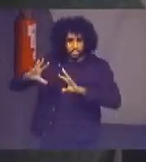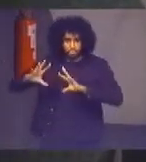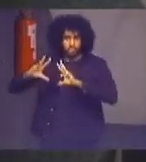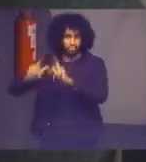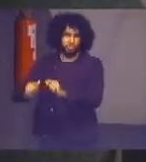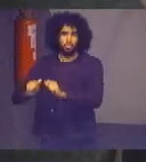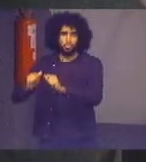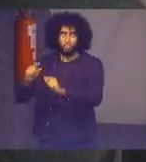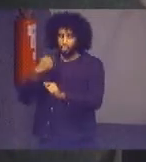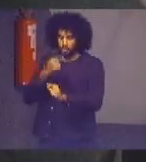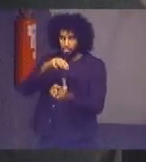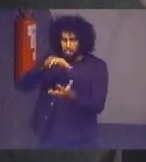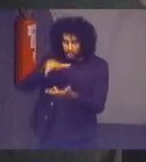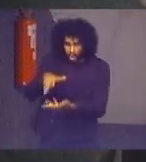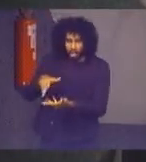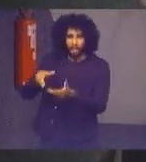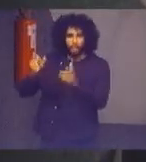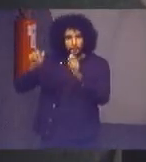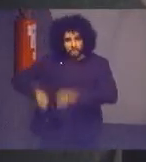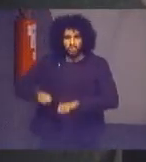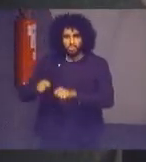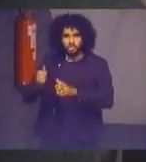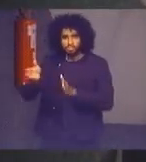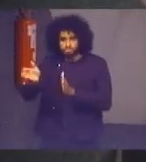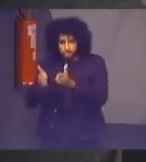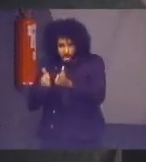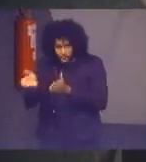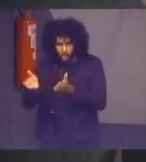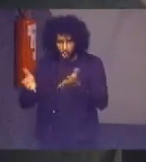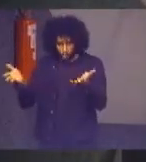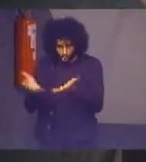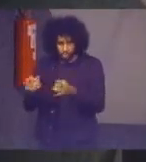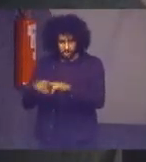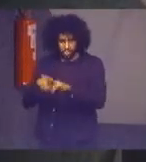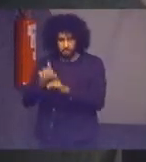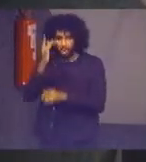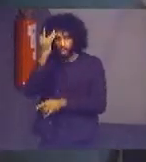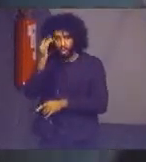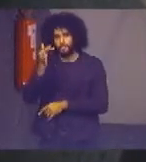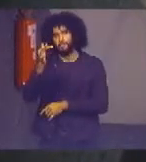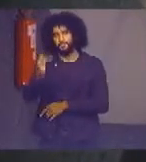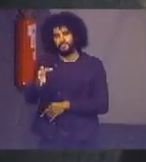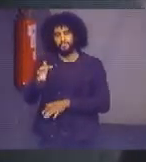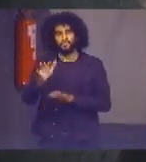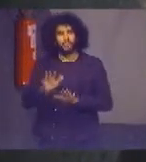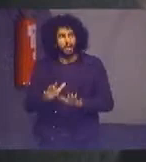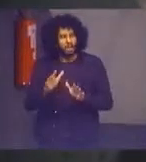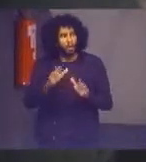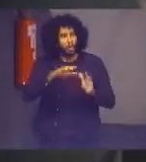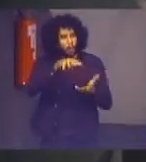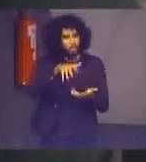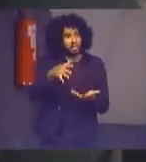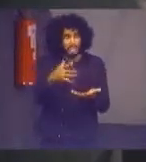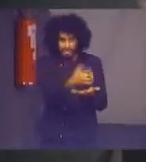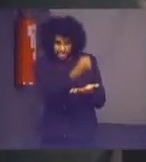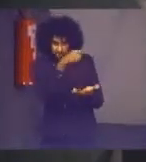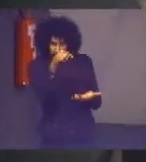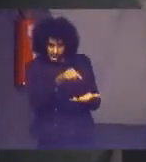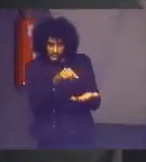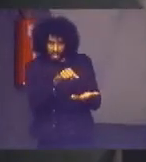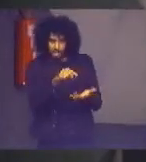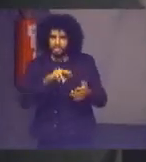viável hoje e amanhã salvar o planeta é salvar a vida